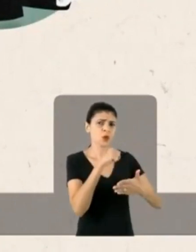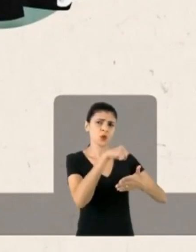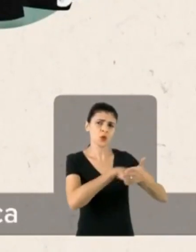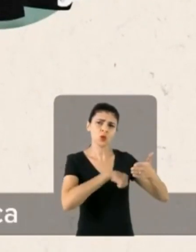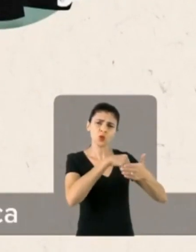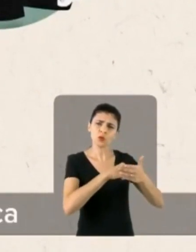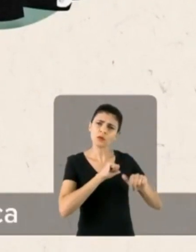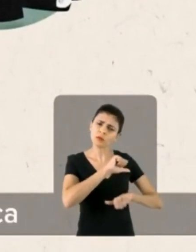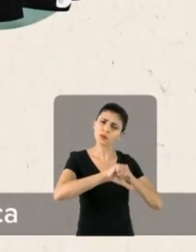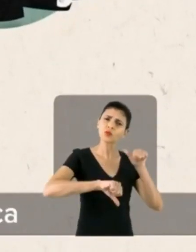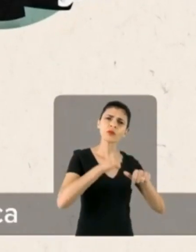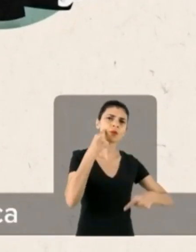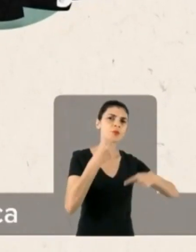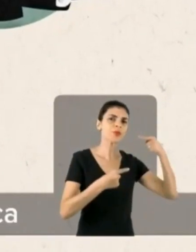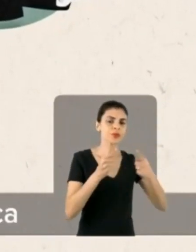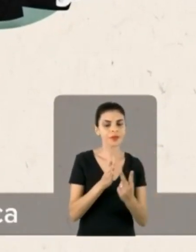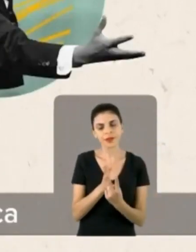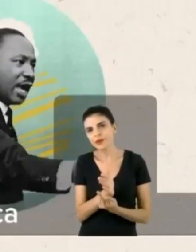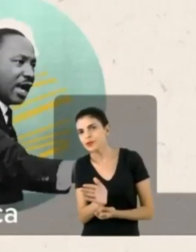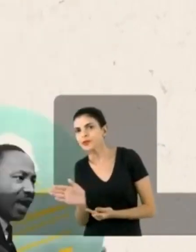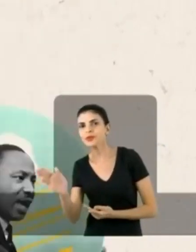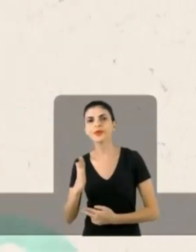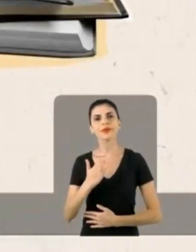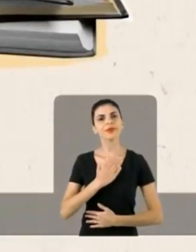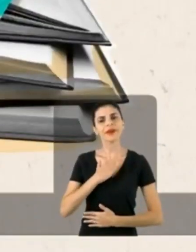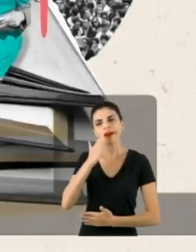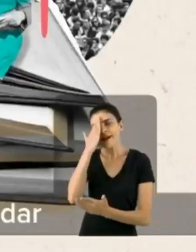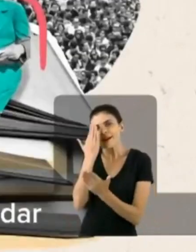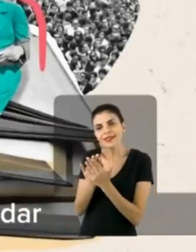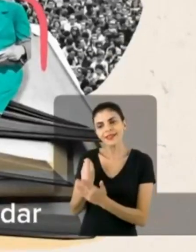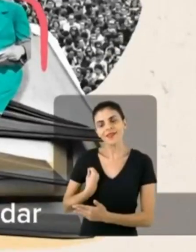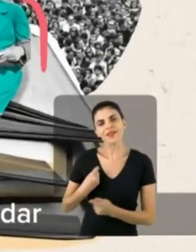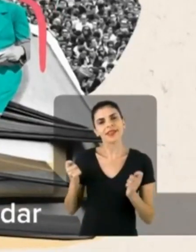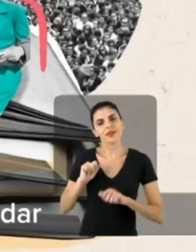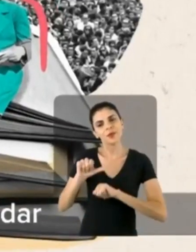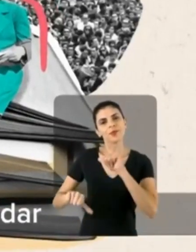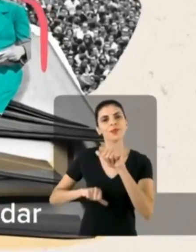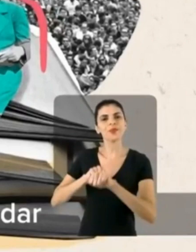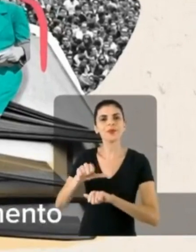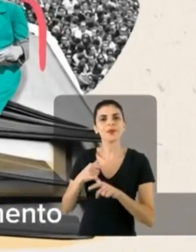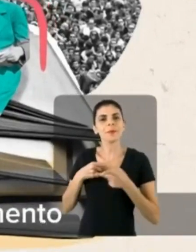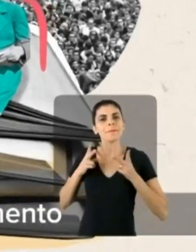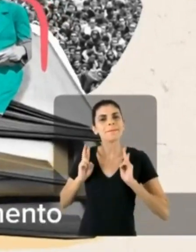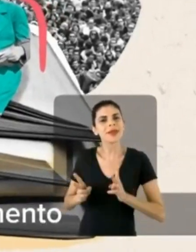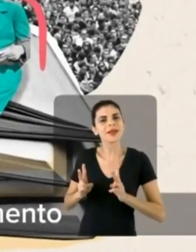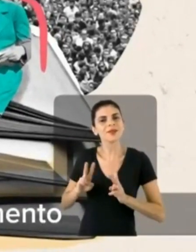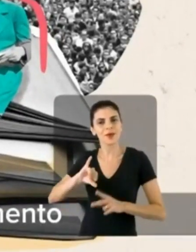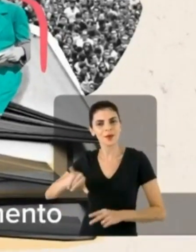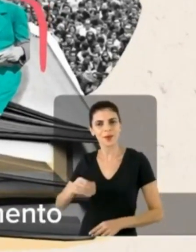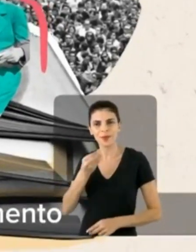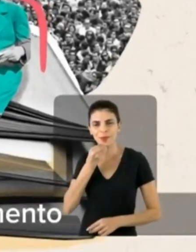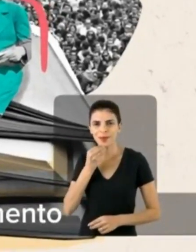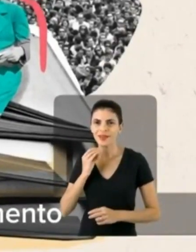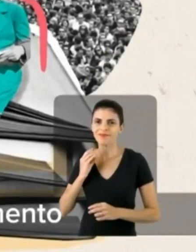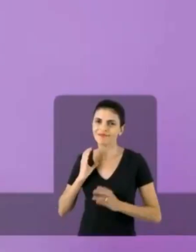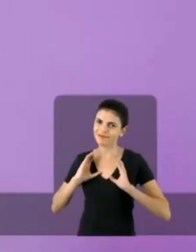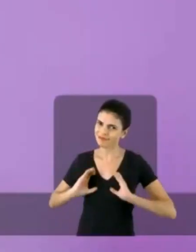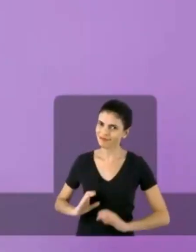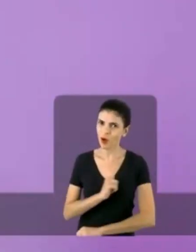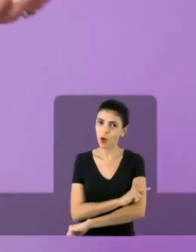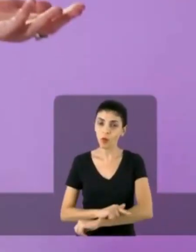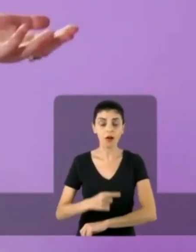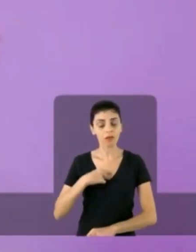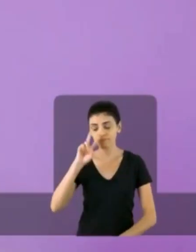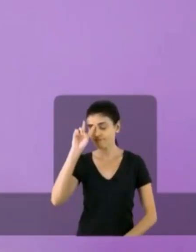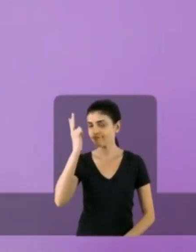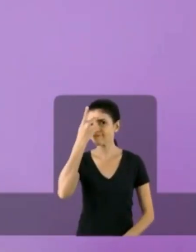acreditavam na mudança do mundo pela política. E é aqueles de nós que acreditávamos que a vida ia mudar, a gente mudando o nosso comportamento. E